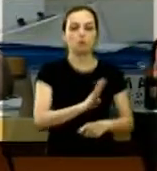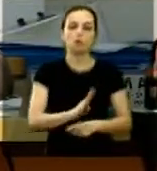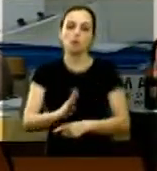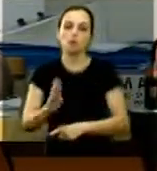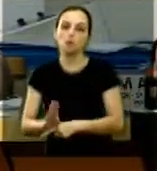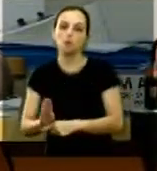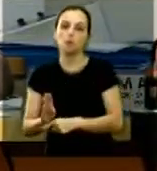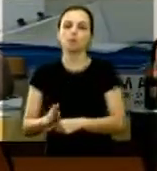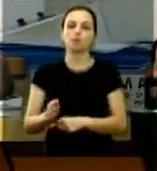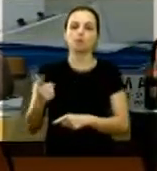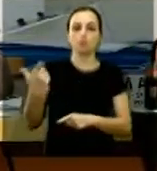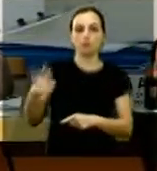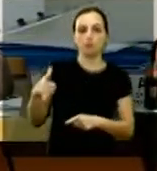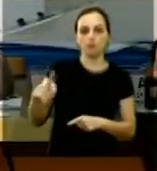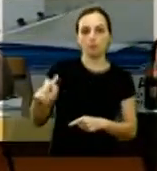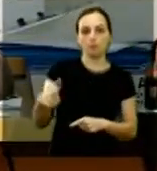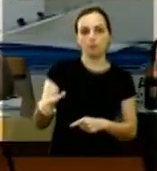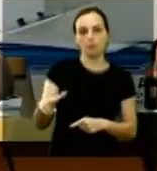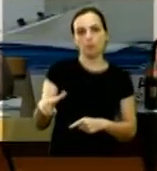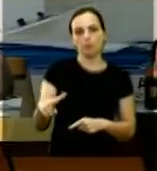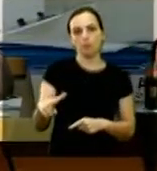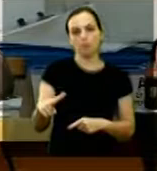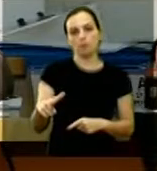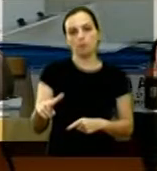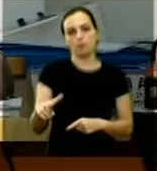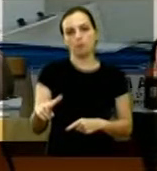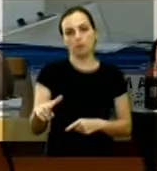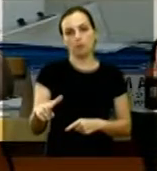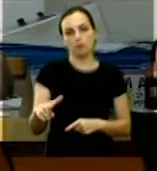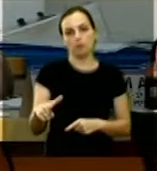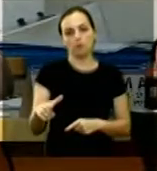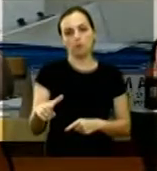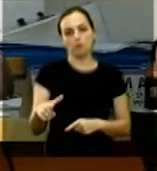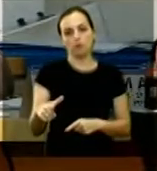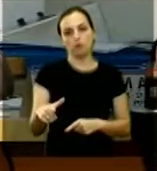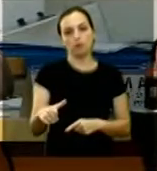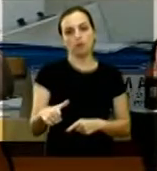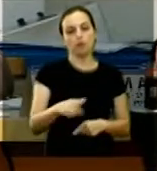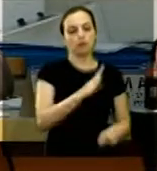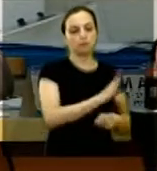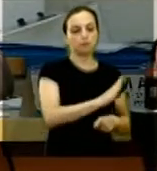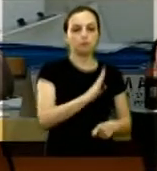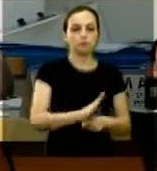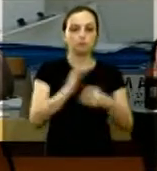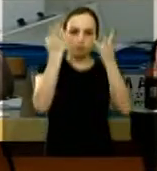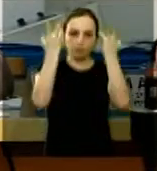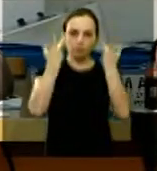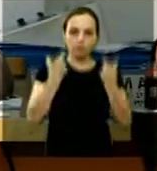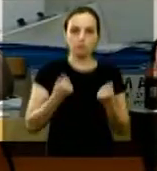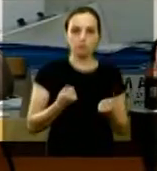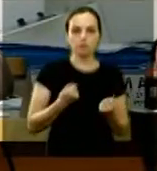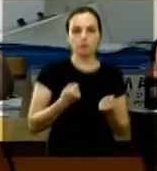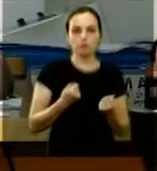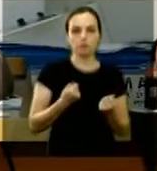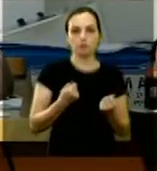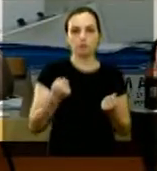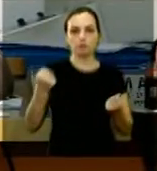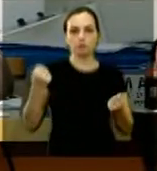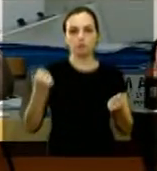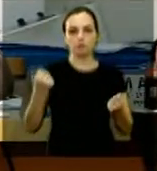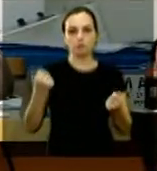criador que não haja com prática de guarda responsável infringindo o que dispõe esta lei